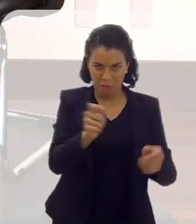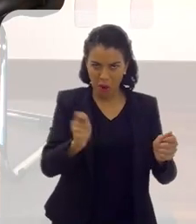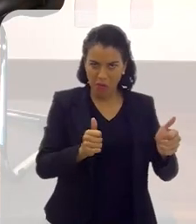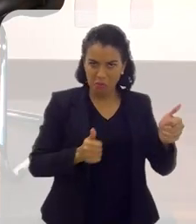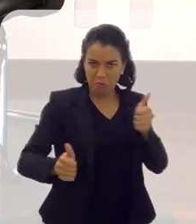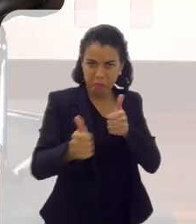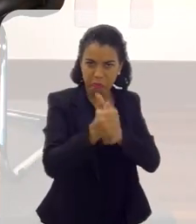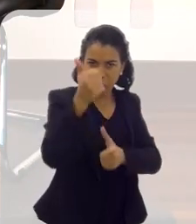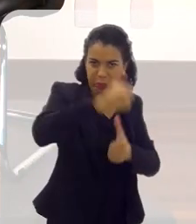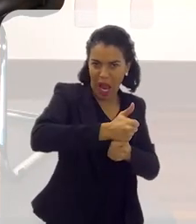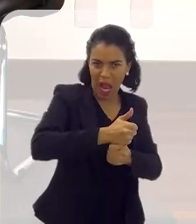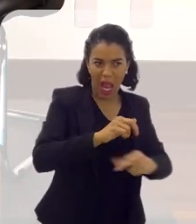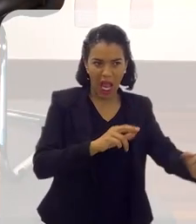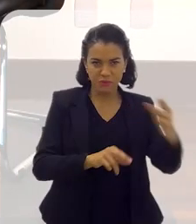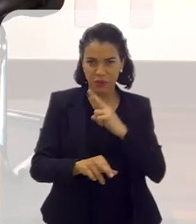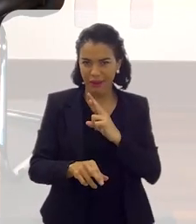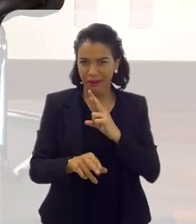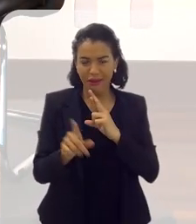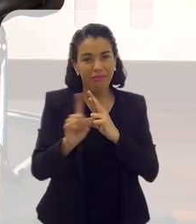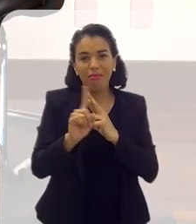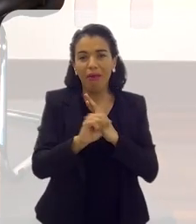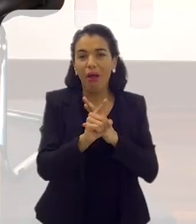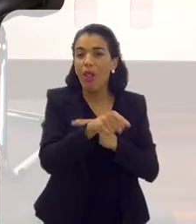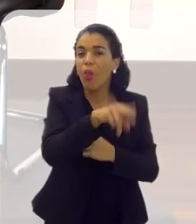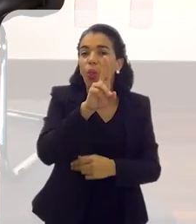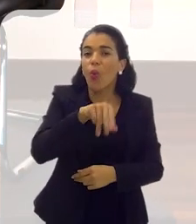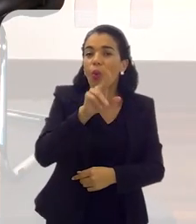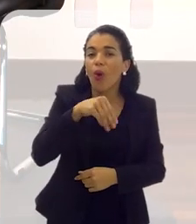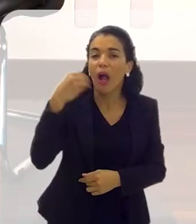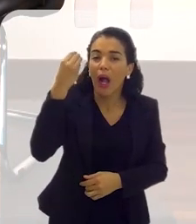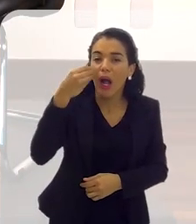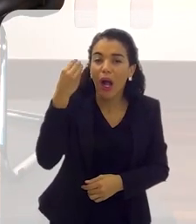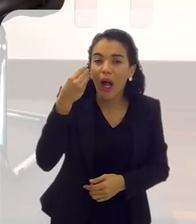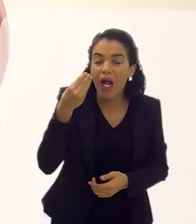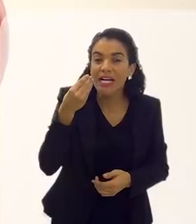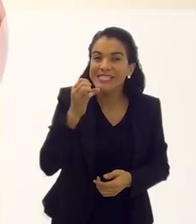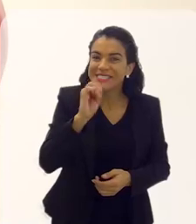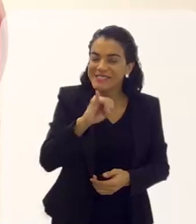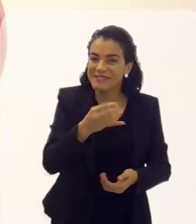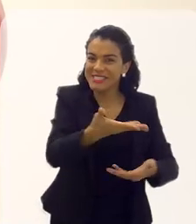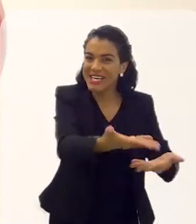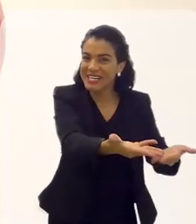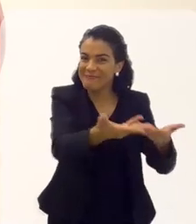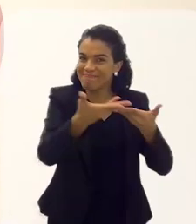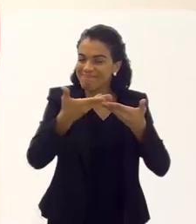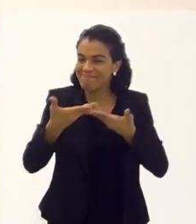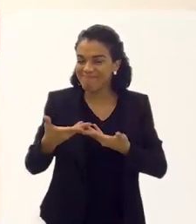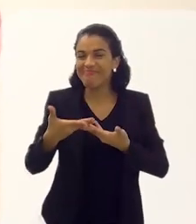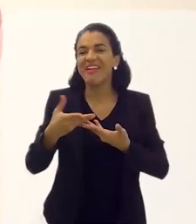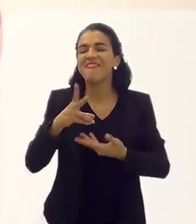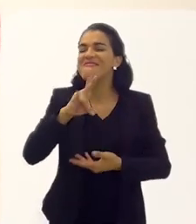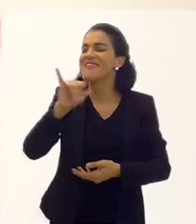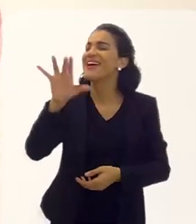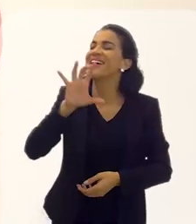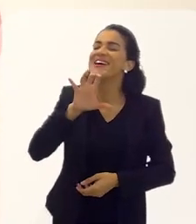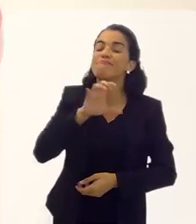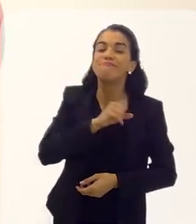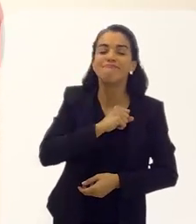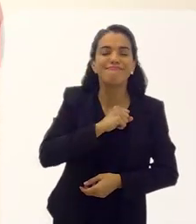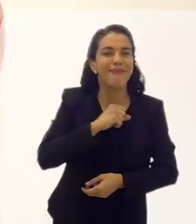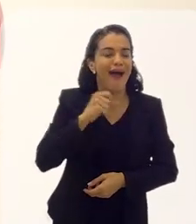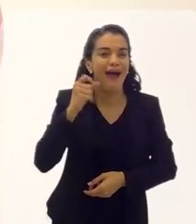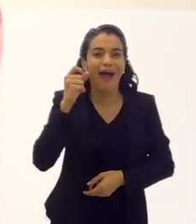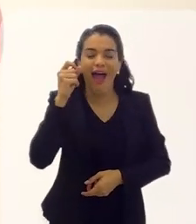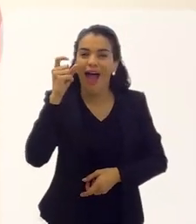gostar, você não pode responder por ninguém, eles não vão gostar porque nunca tiveram. Mas, se você leva, eles